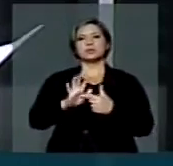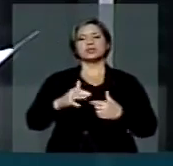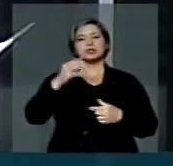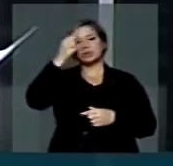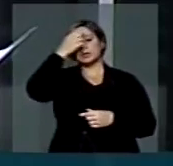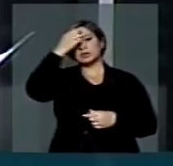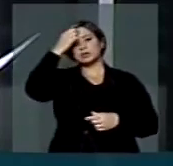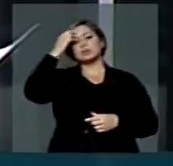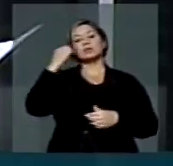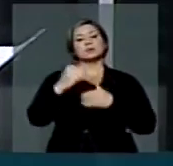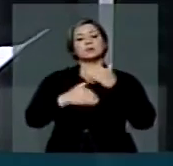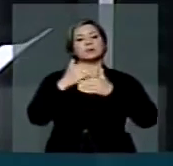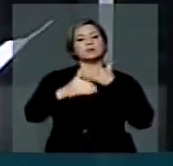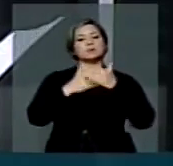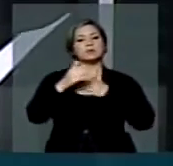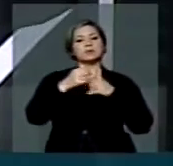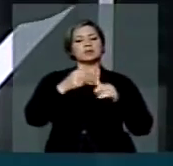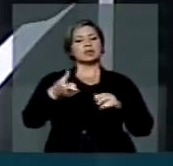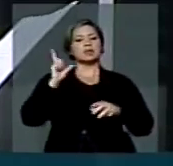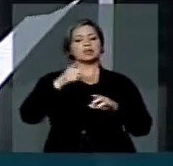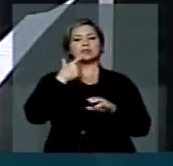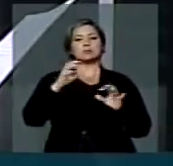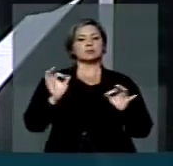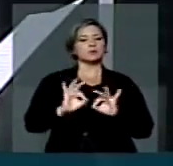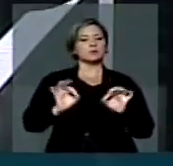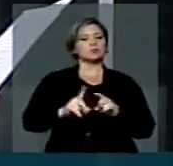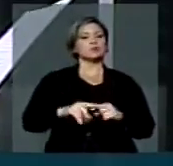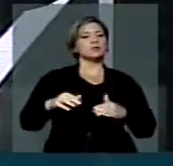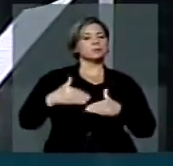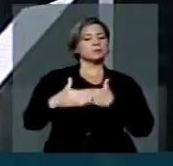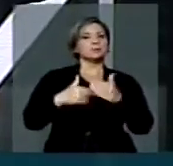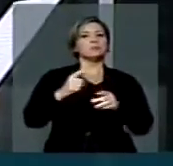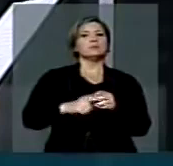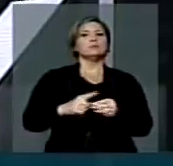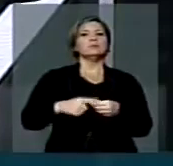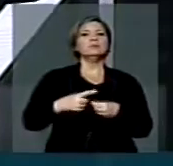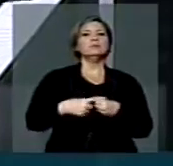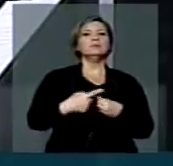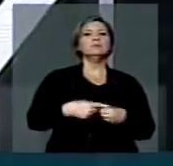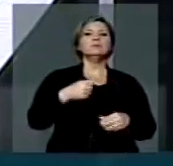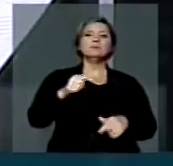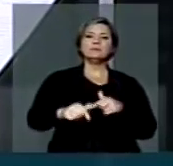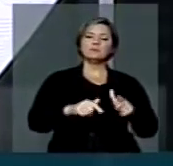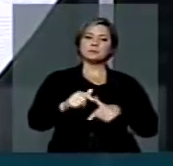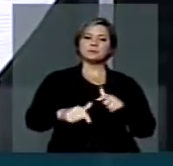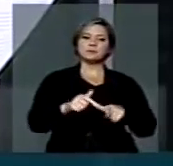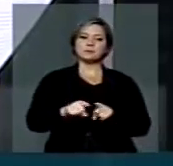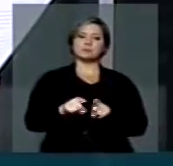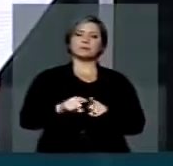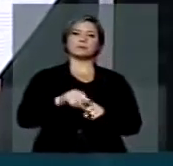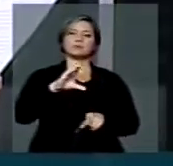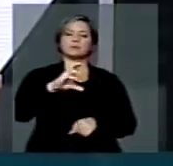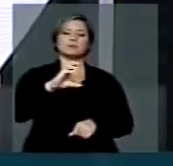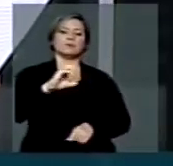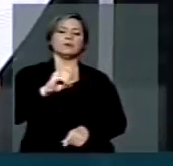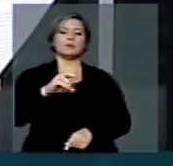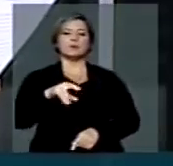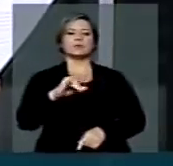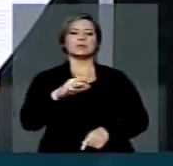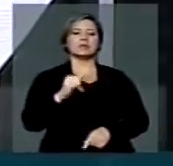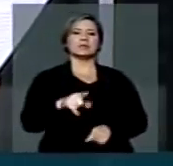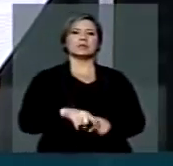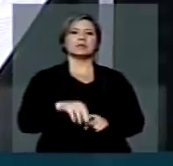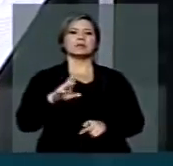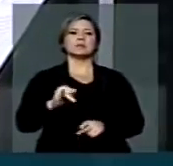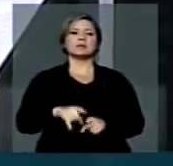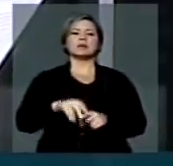de consciência jamais alcançado no nosso Estado. Nos municípios que nós estamos trabalhando, Conceição da Barra, São Mateus, Santa